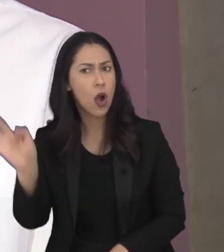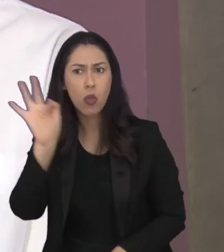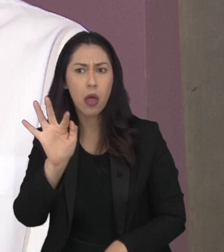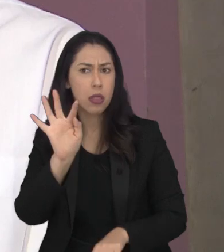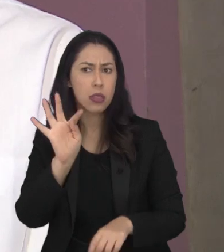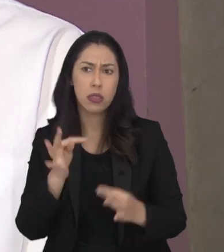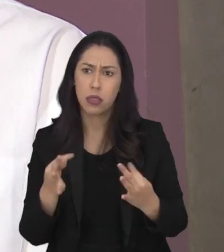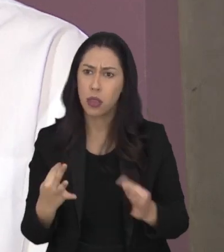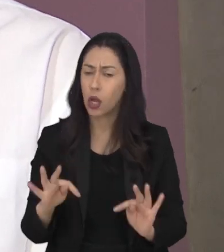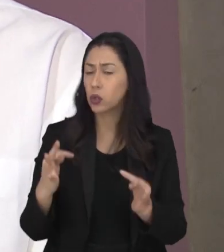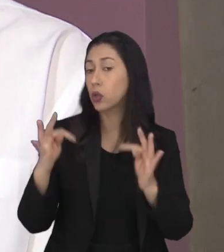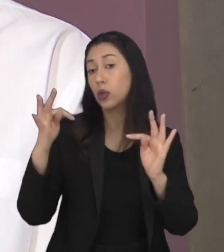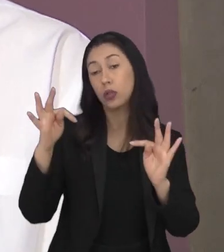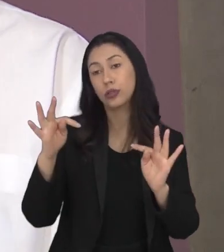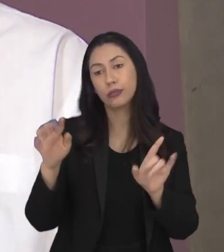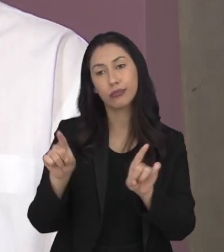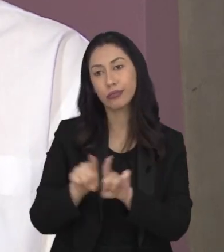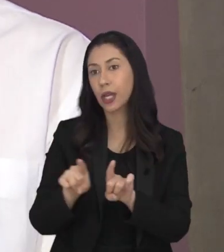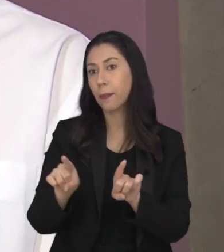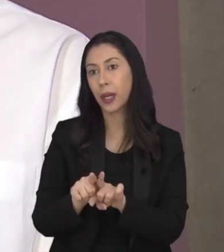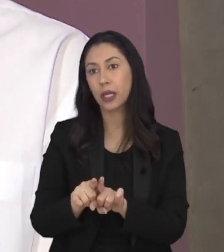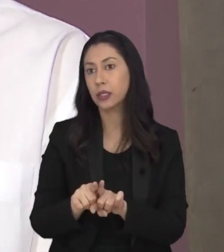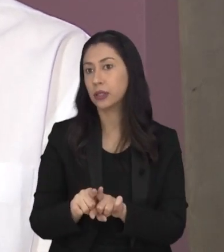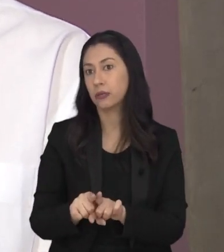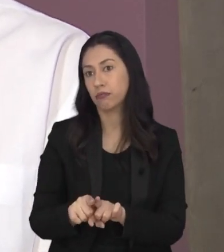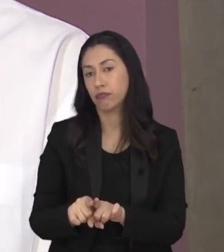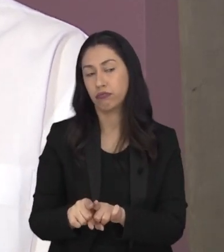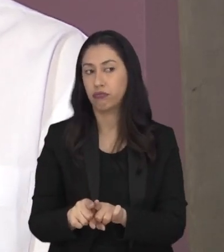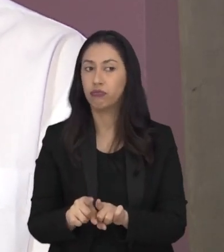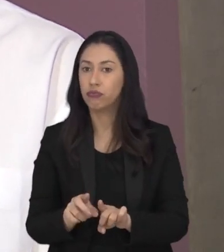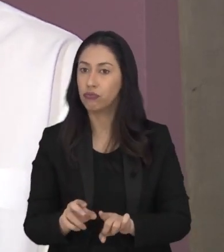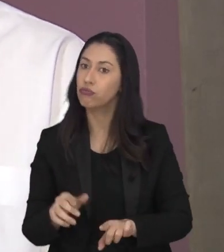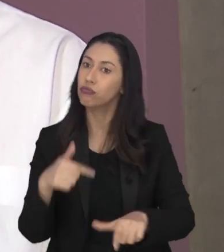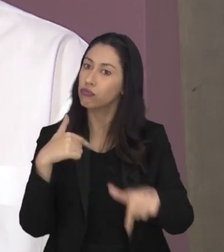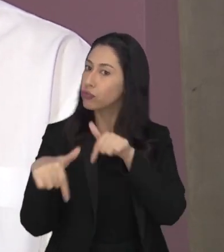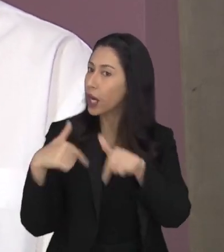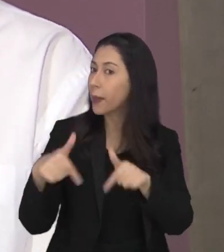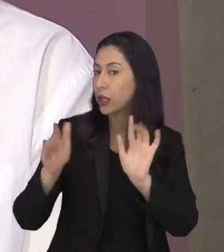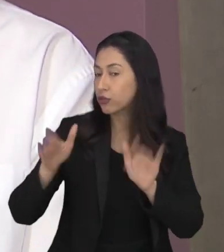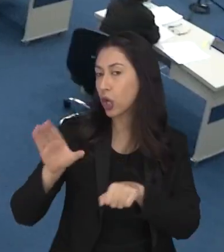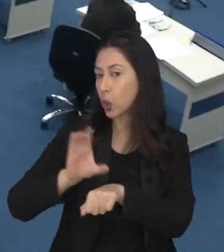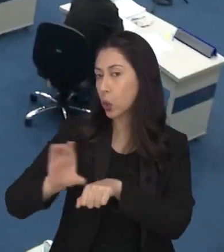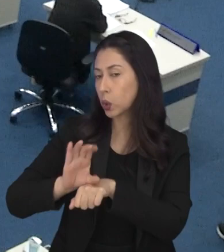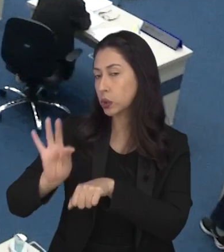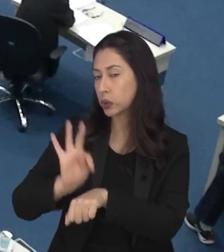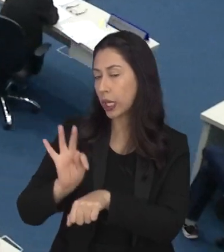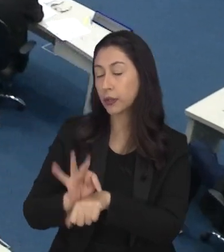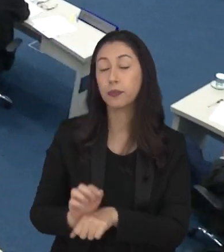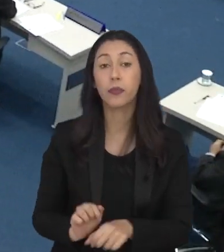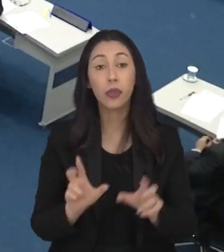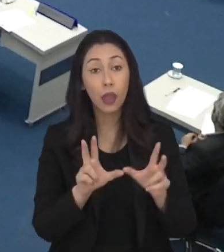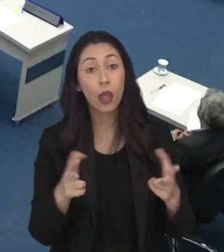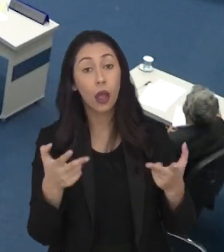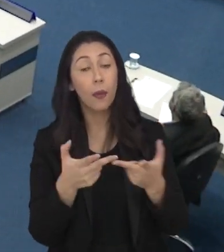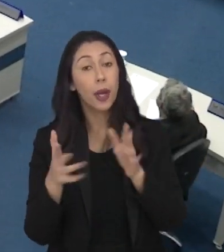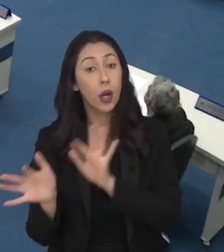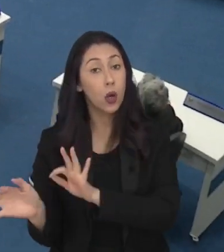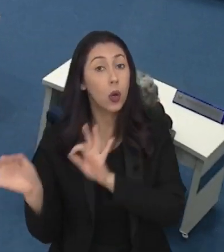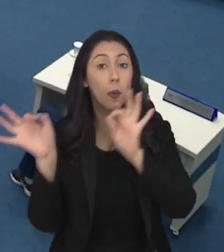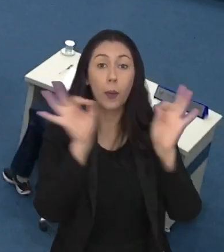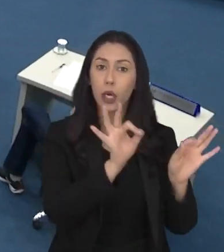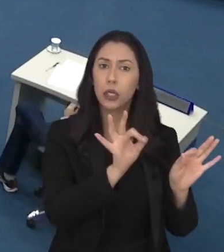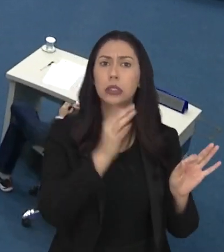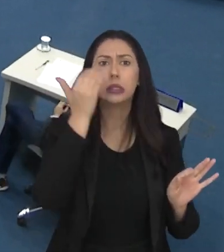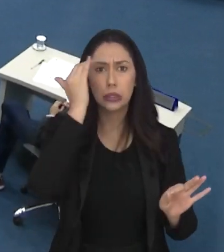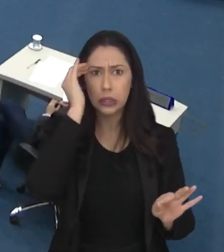ou mesmo ir diretamente para o mundo do trabalho se ele estiver fazendo um curso técnico. A Câmara de São José acompanha e